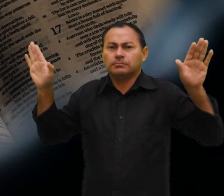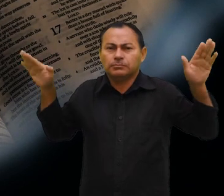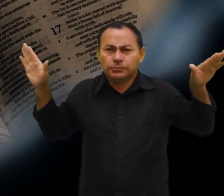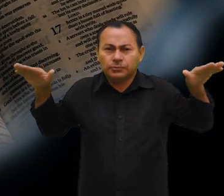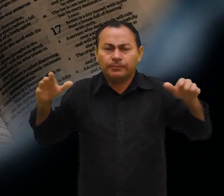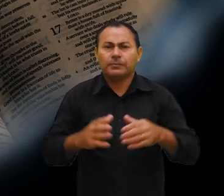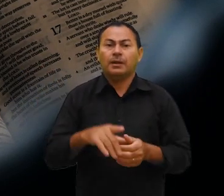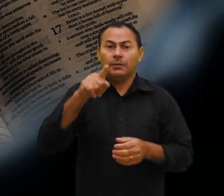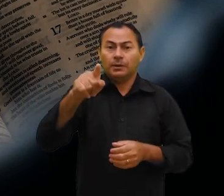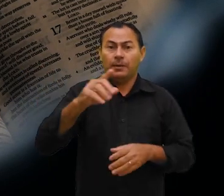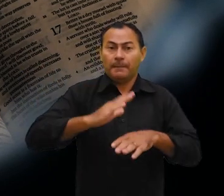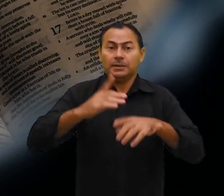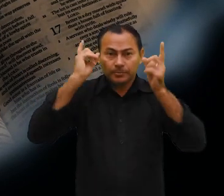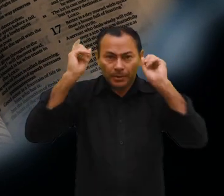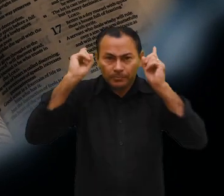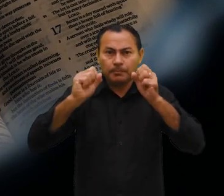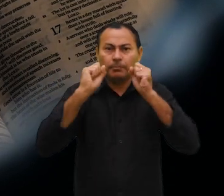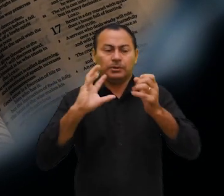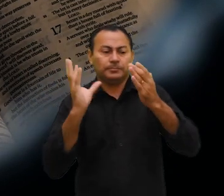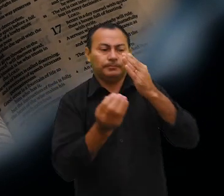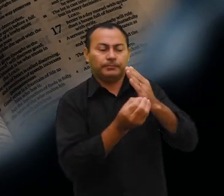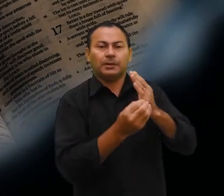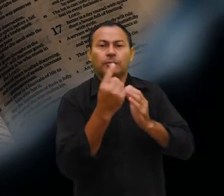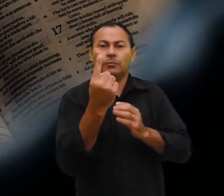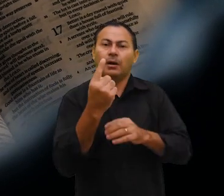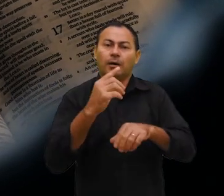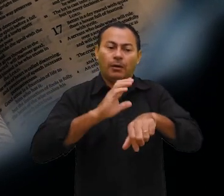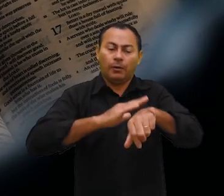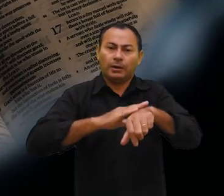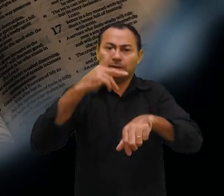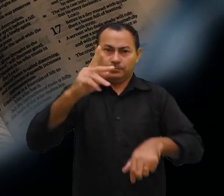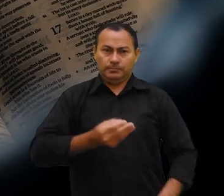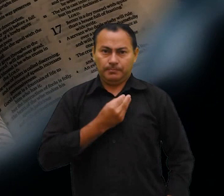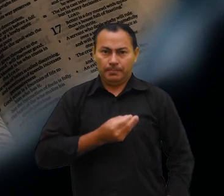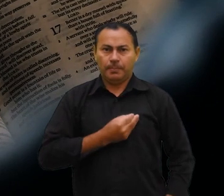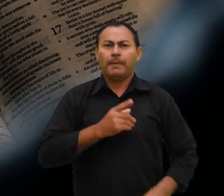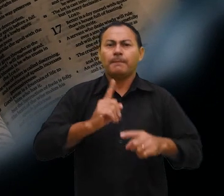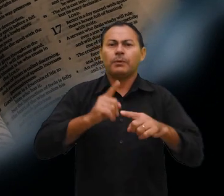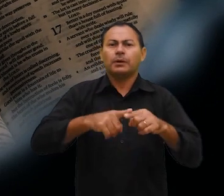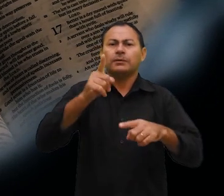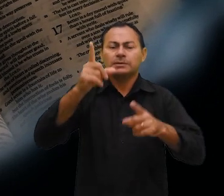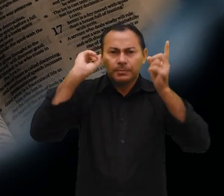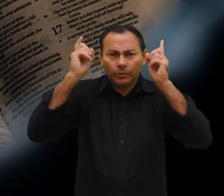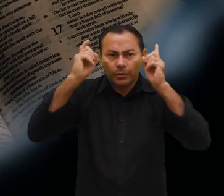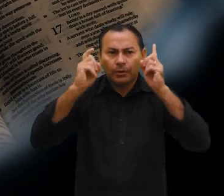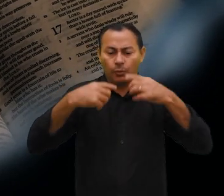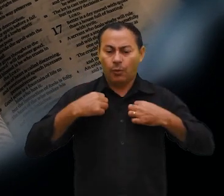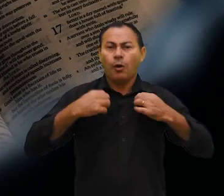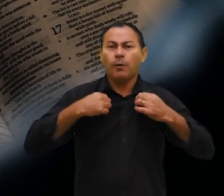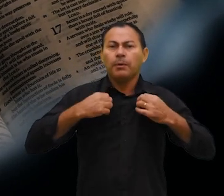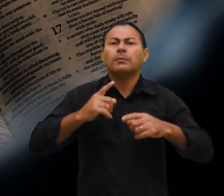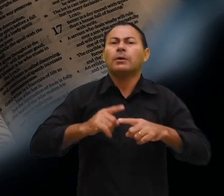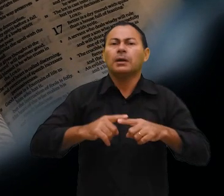Quem de vocês, por mais que se preocupe, pode acrescentar uma hora que seja sua vida? Por que vocês se preocupam com